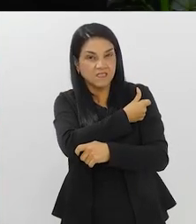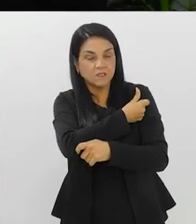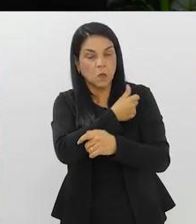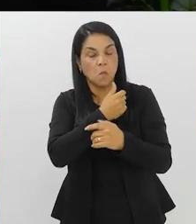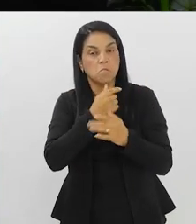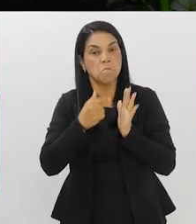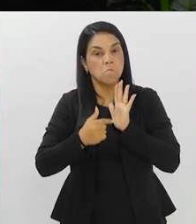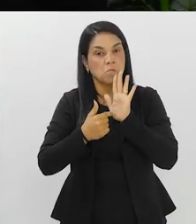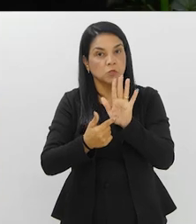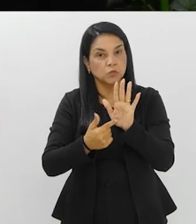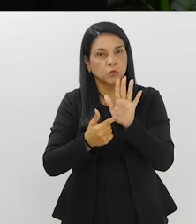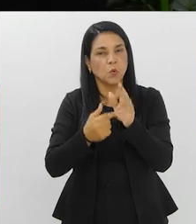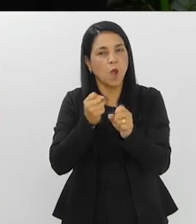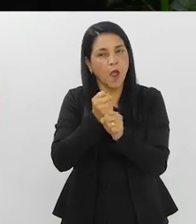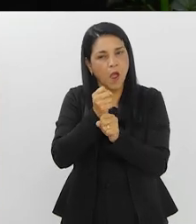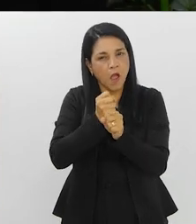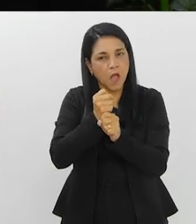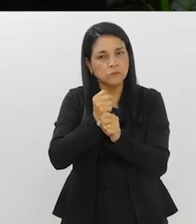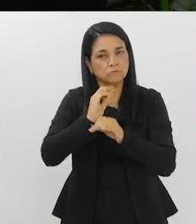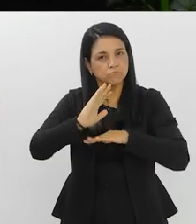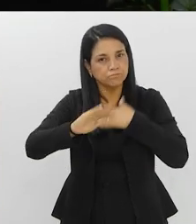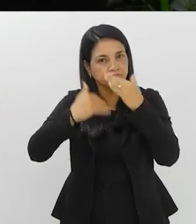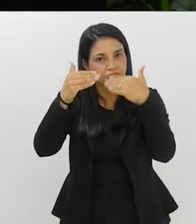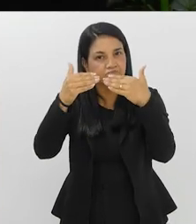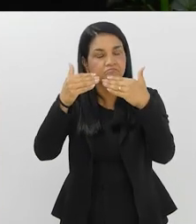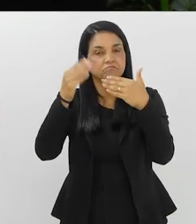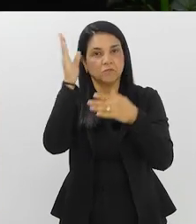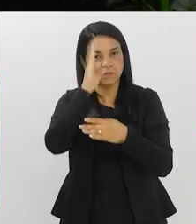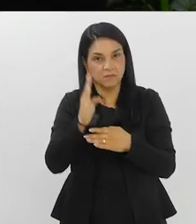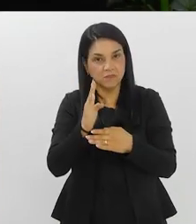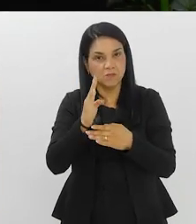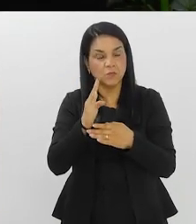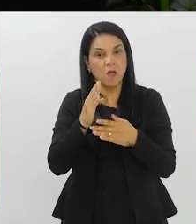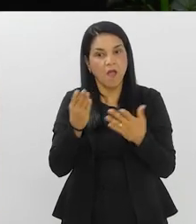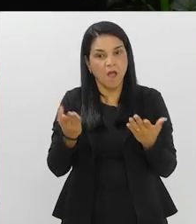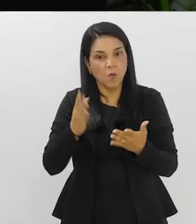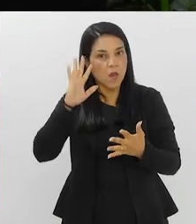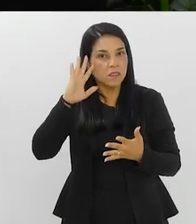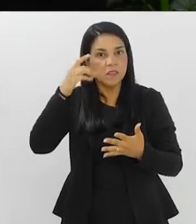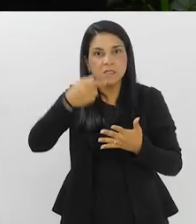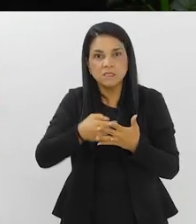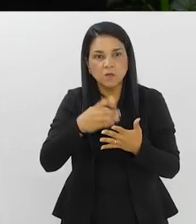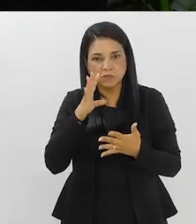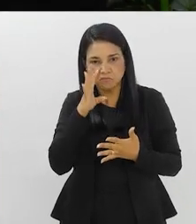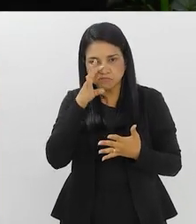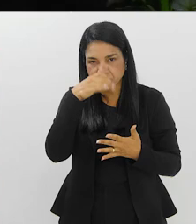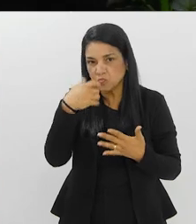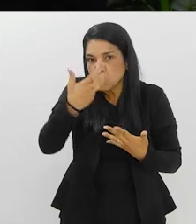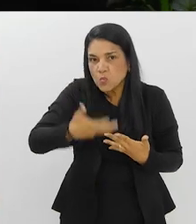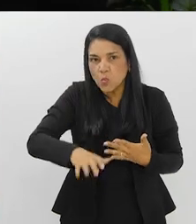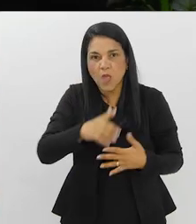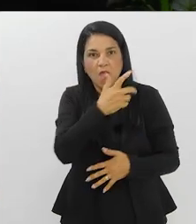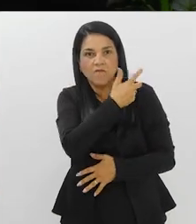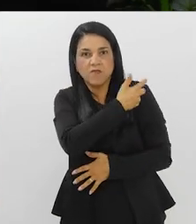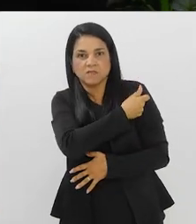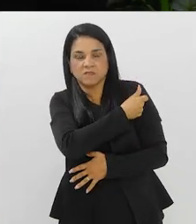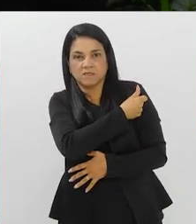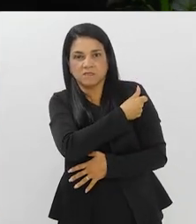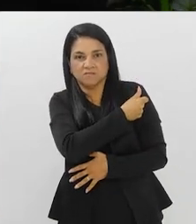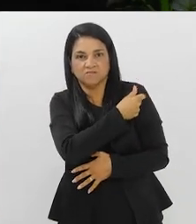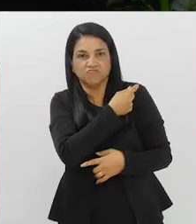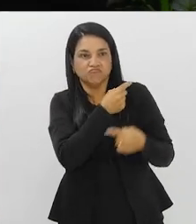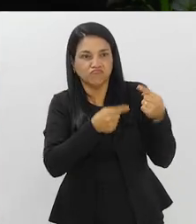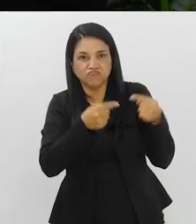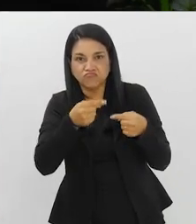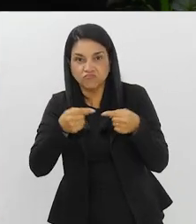anos se mostrou um avanço no país, se transformou em indecisão, resistência e muita polêmica. Qual a estratégia